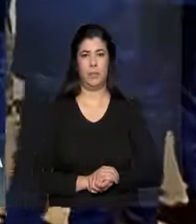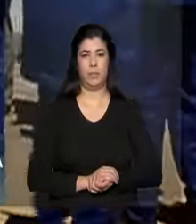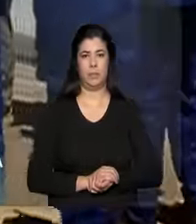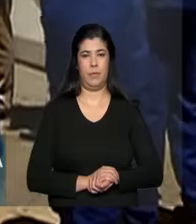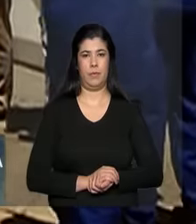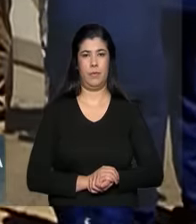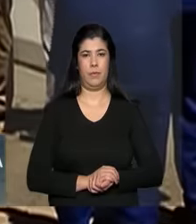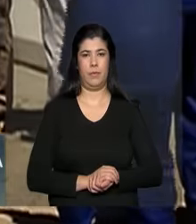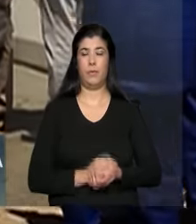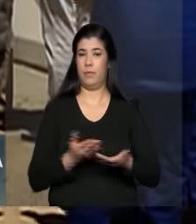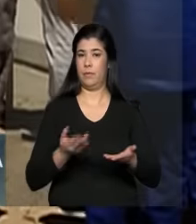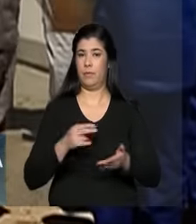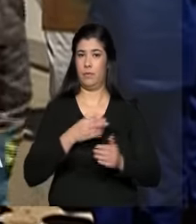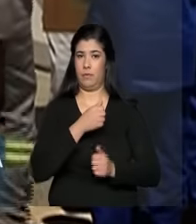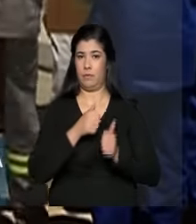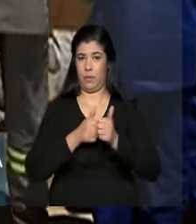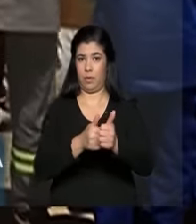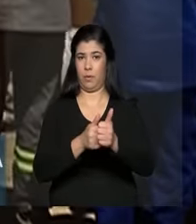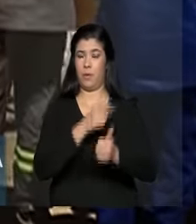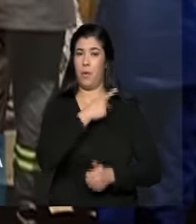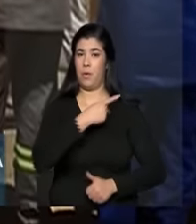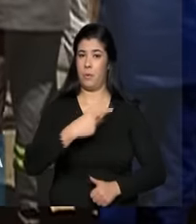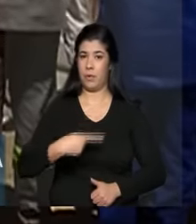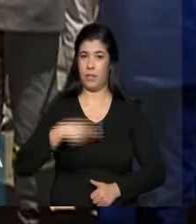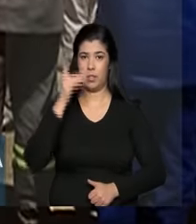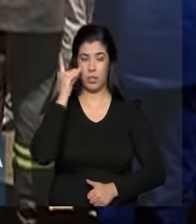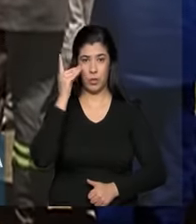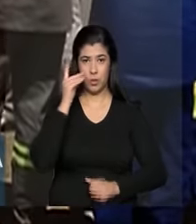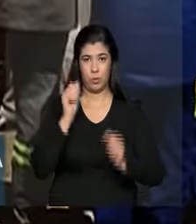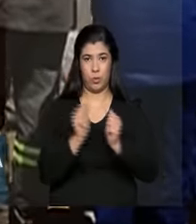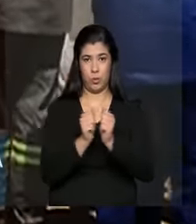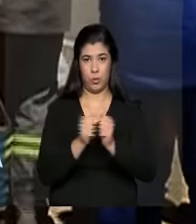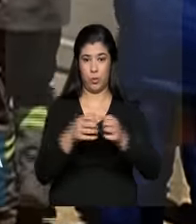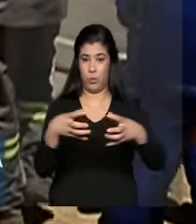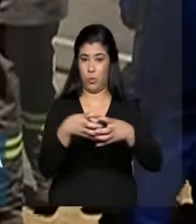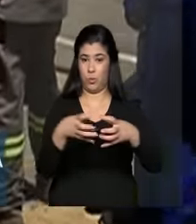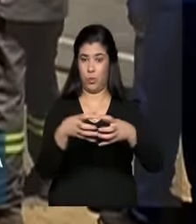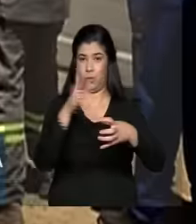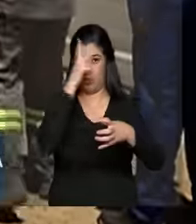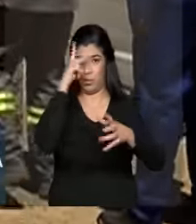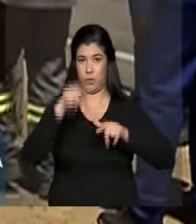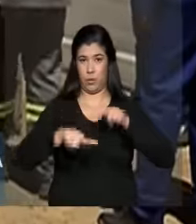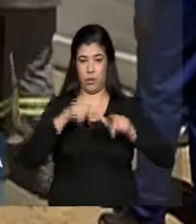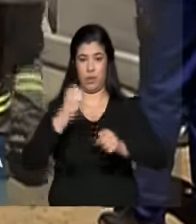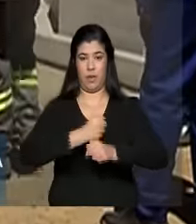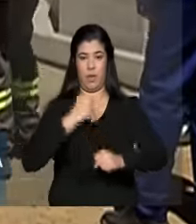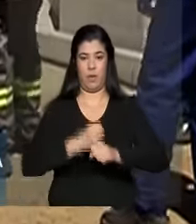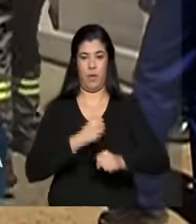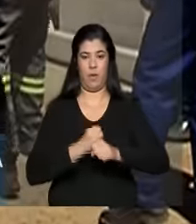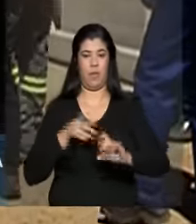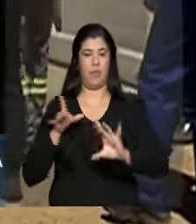A presidenta Dilma e os trabalhadores das obras de integração do Rio São Francisco,